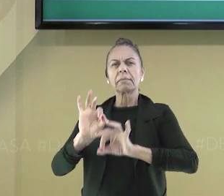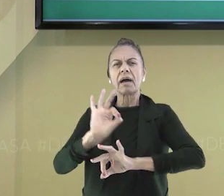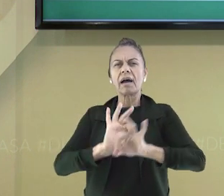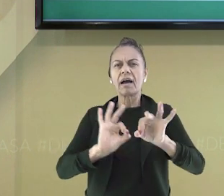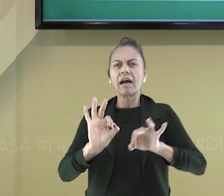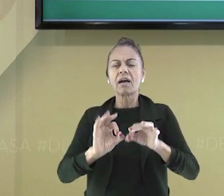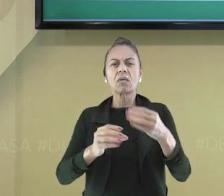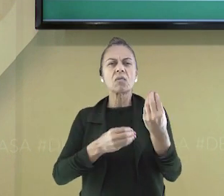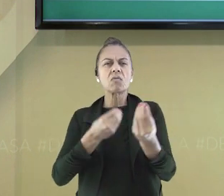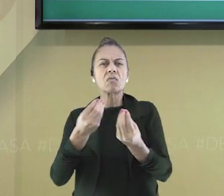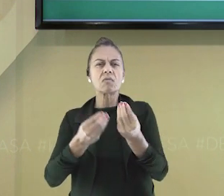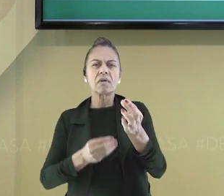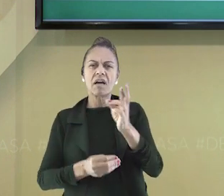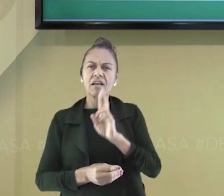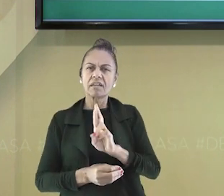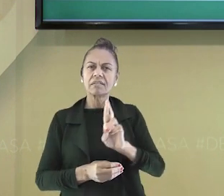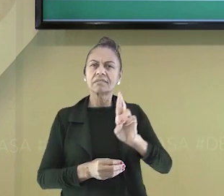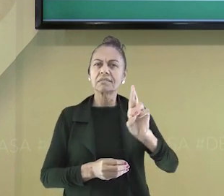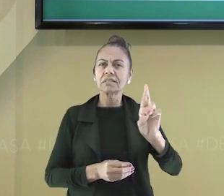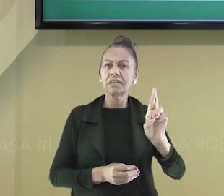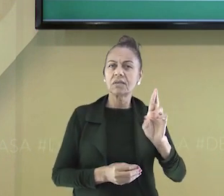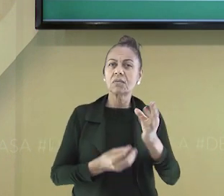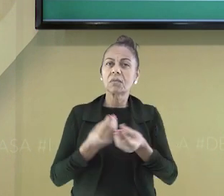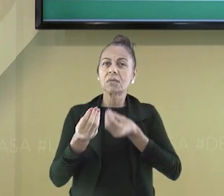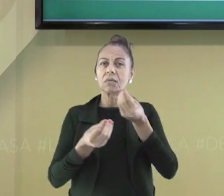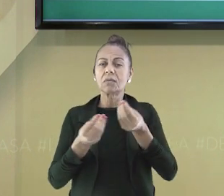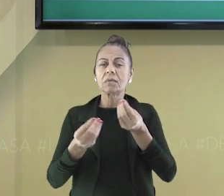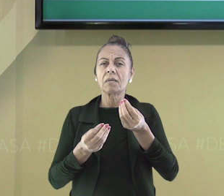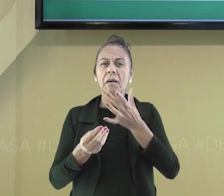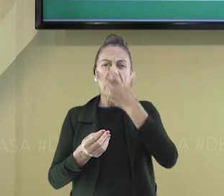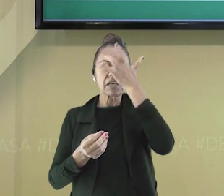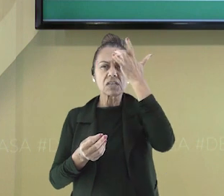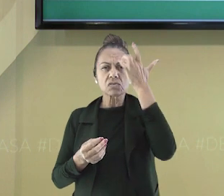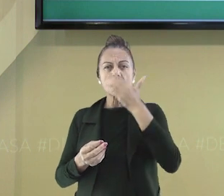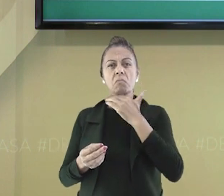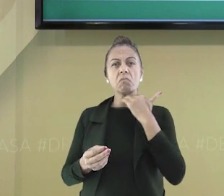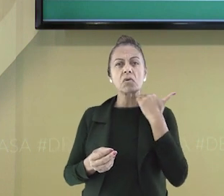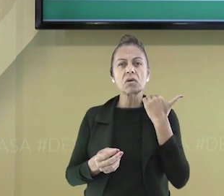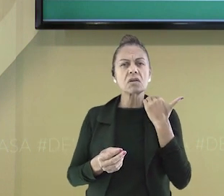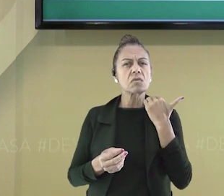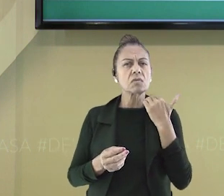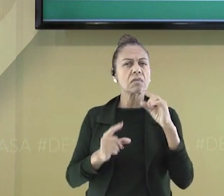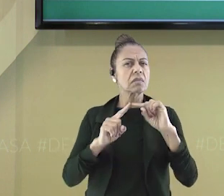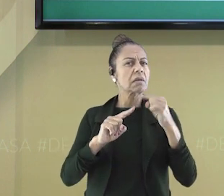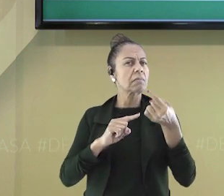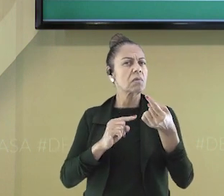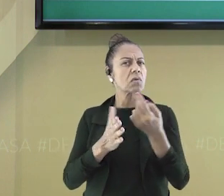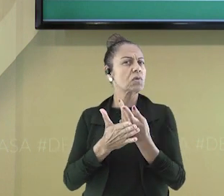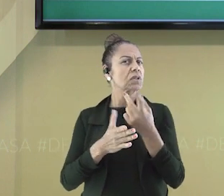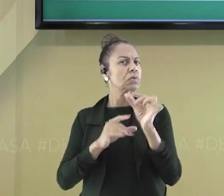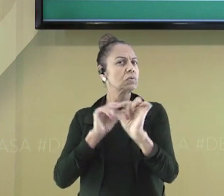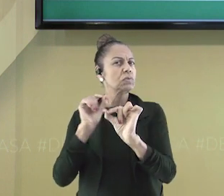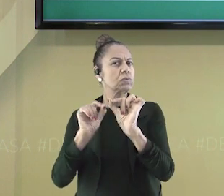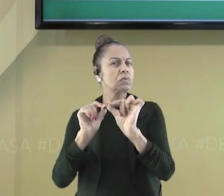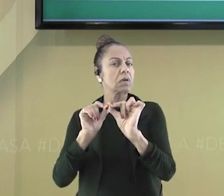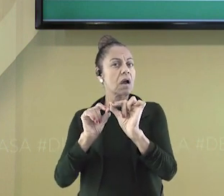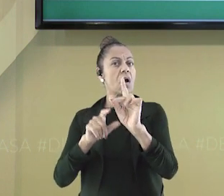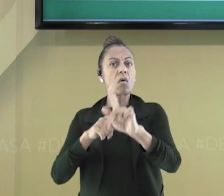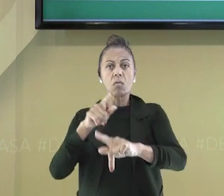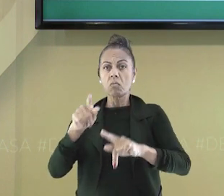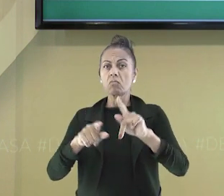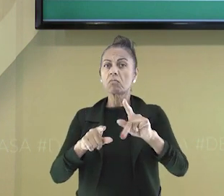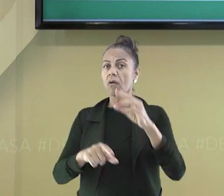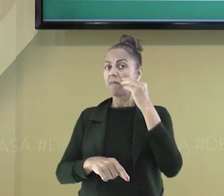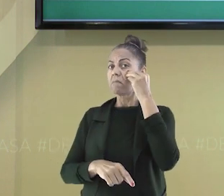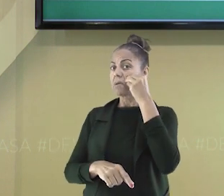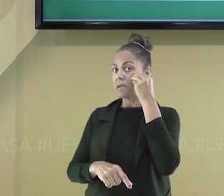como devem ser as práticas religiosas, o que acontece com as pessoas depois da morte e tudo o que